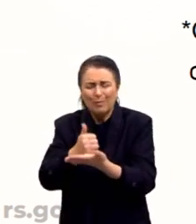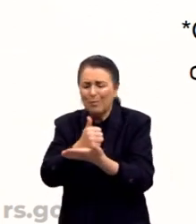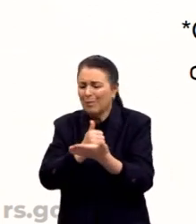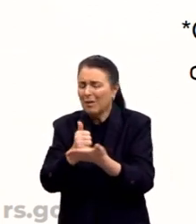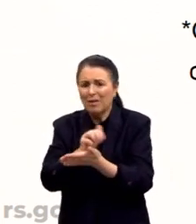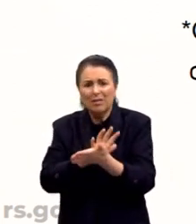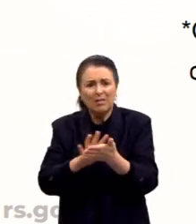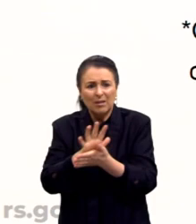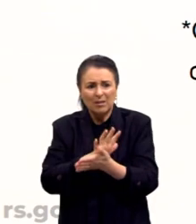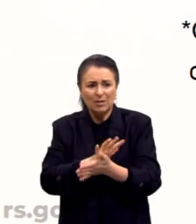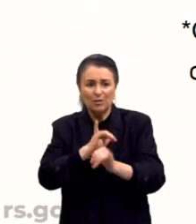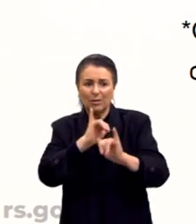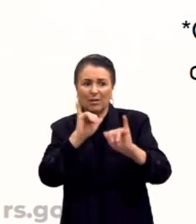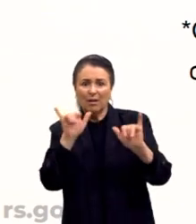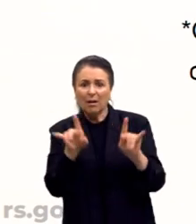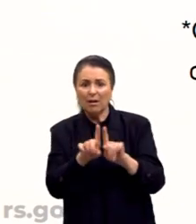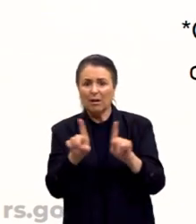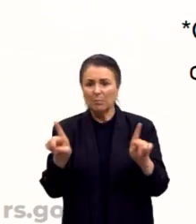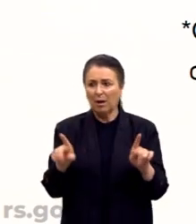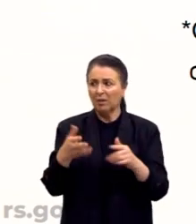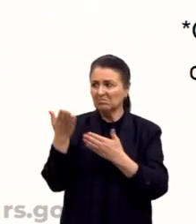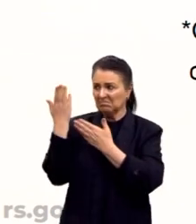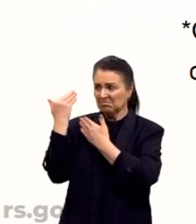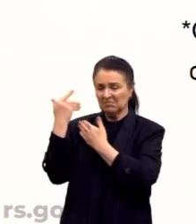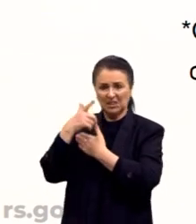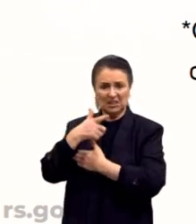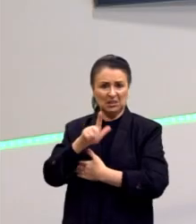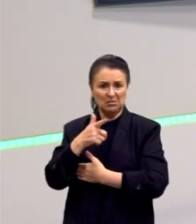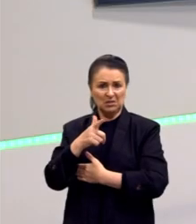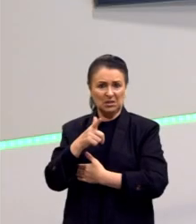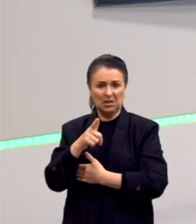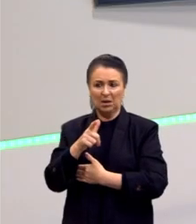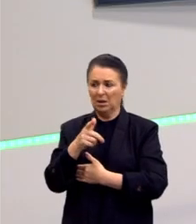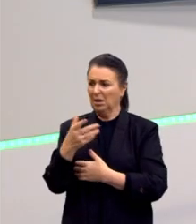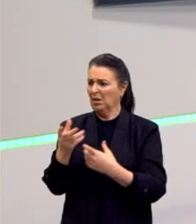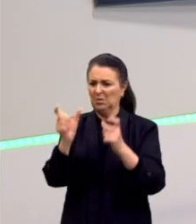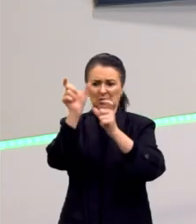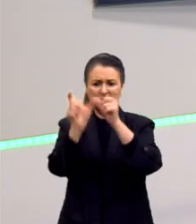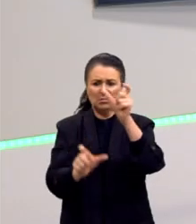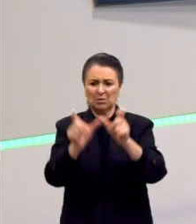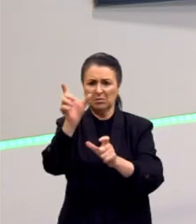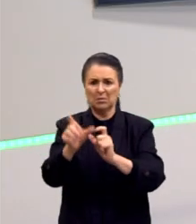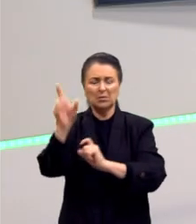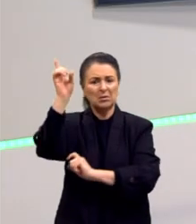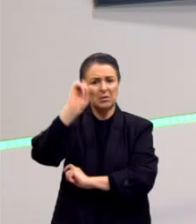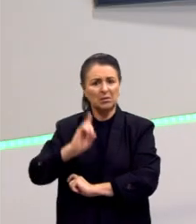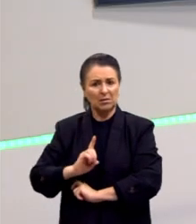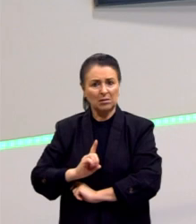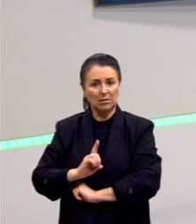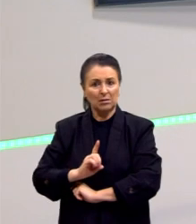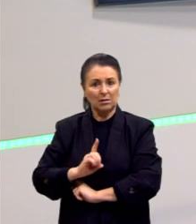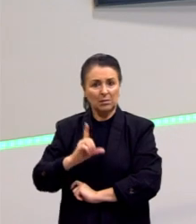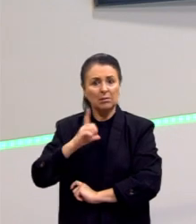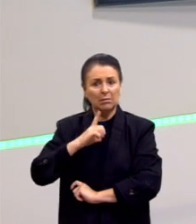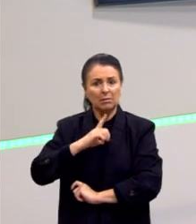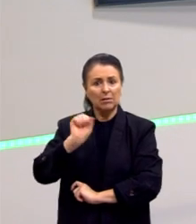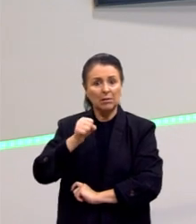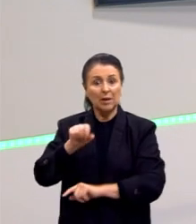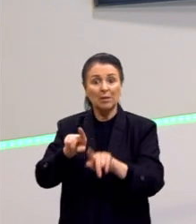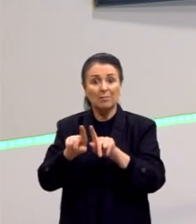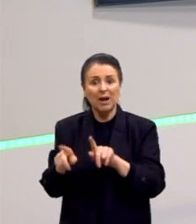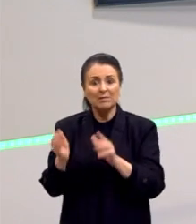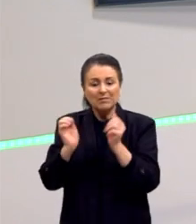vezes, a gente ouve alguém comentar, ah, mas antigamente não havia tanta gente com deficiência. Não havia, haviam. Elas apenas não